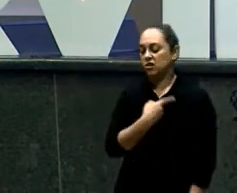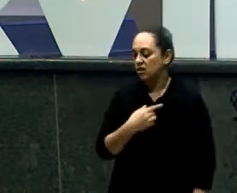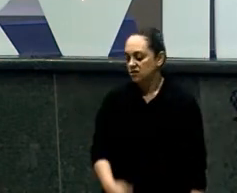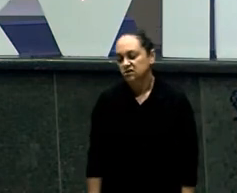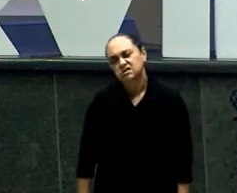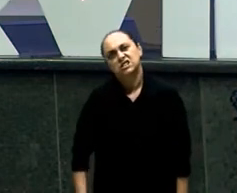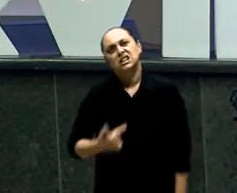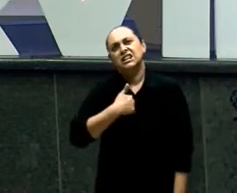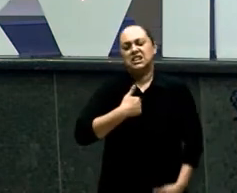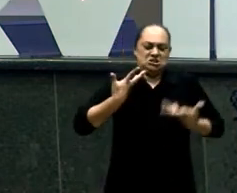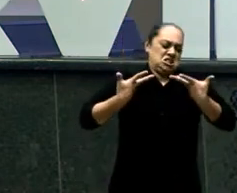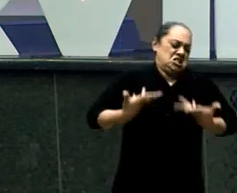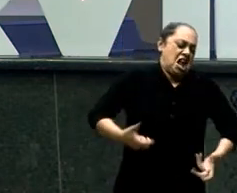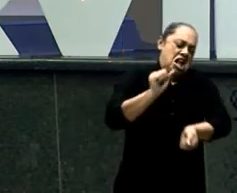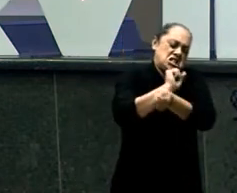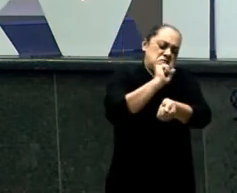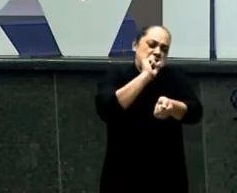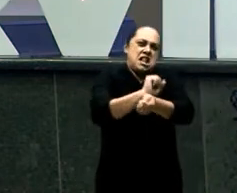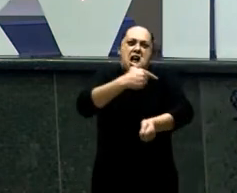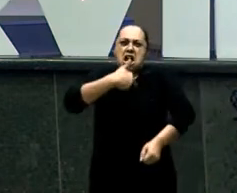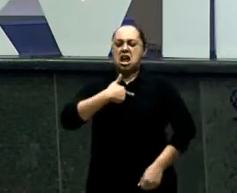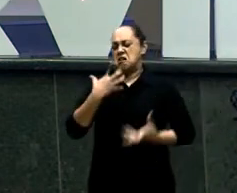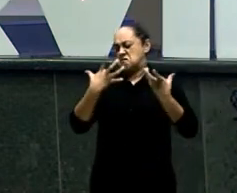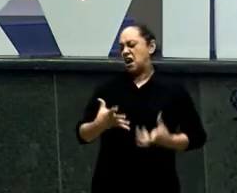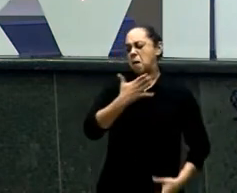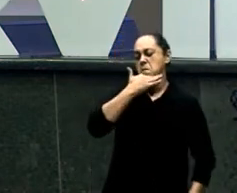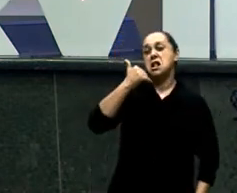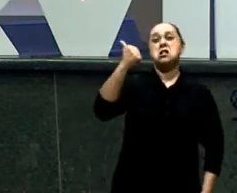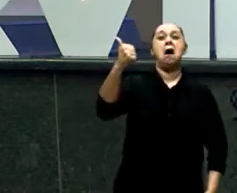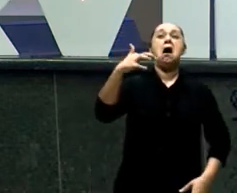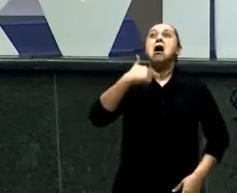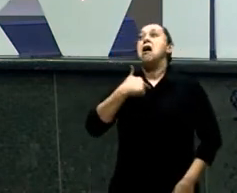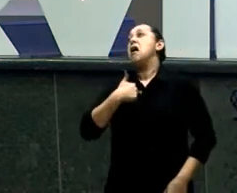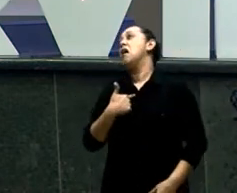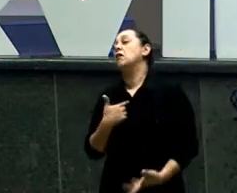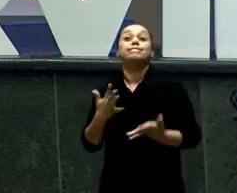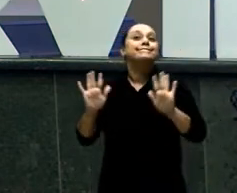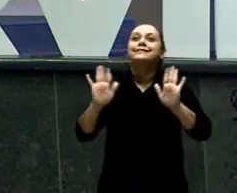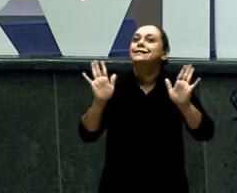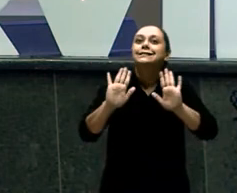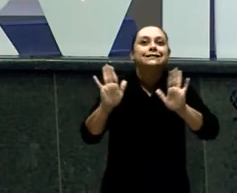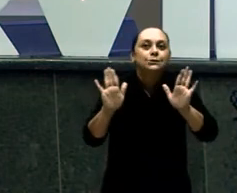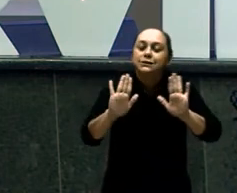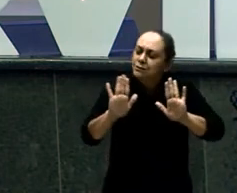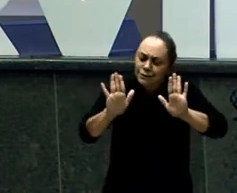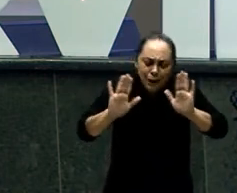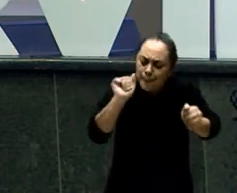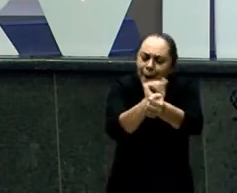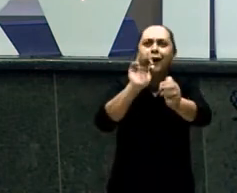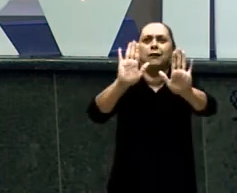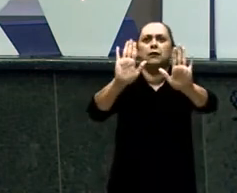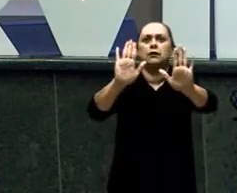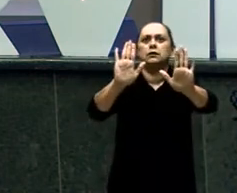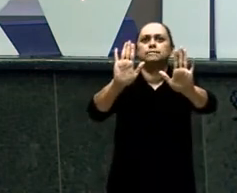perceberam Não perceberam ainda Jacó Isaú A Bíblia diz Que o